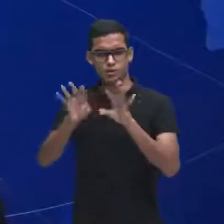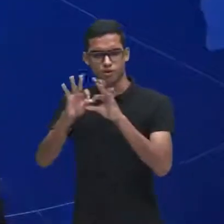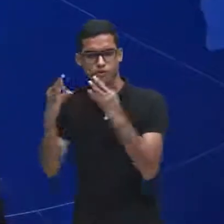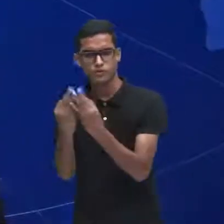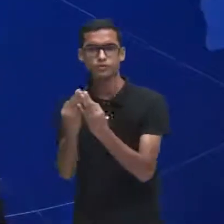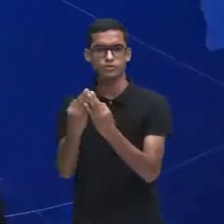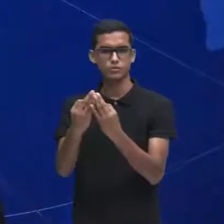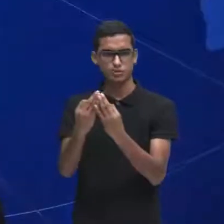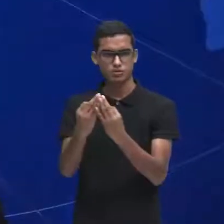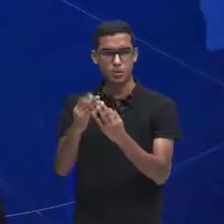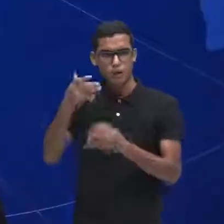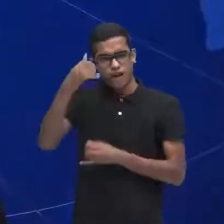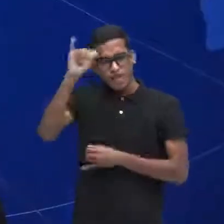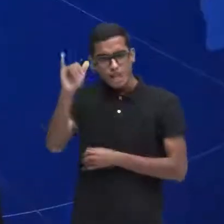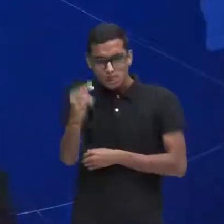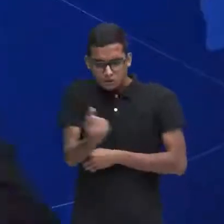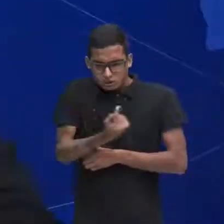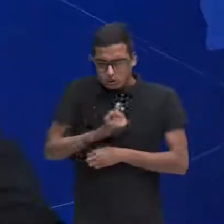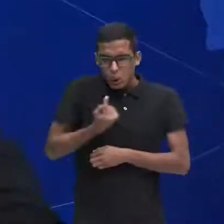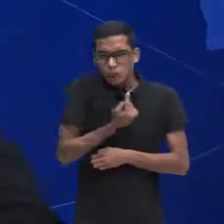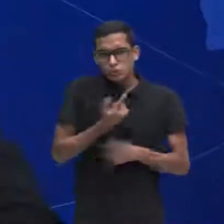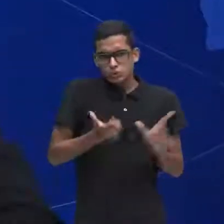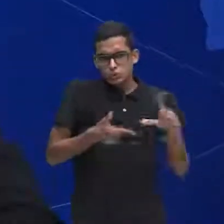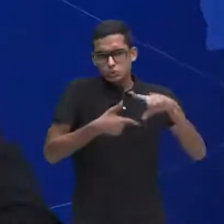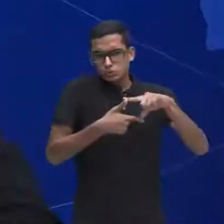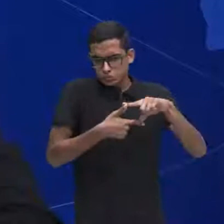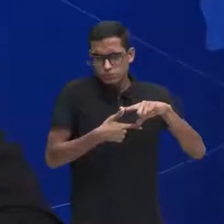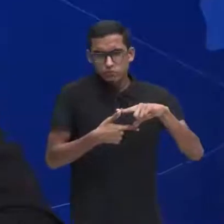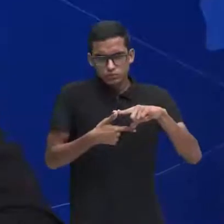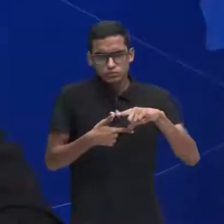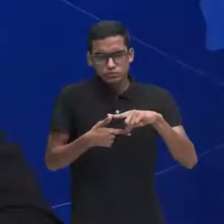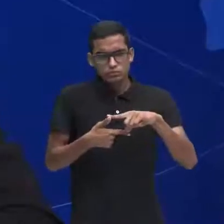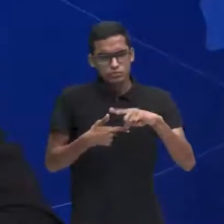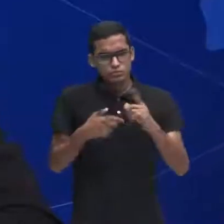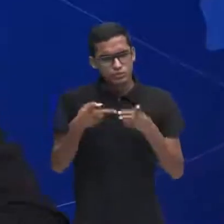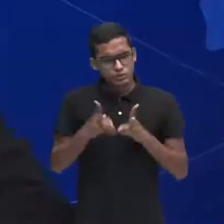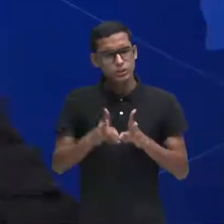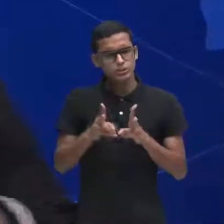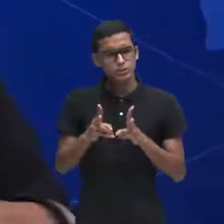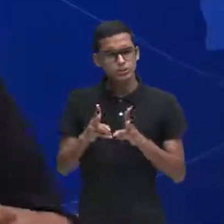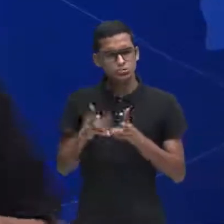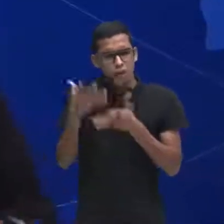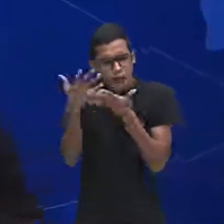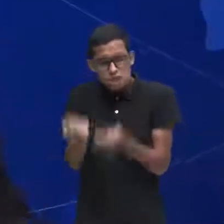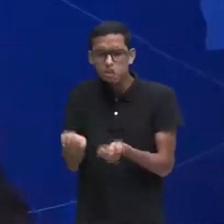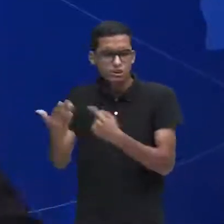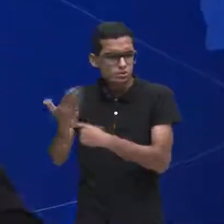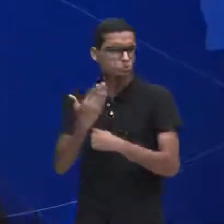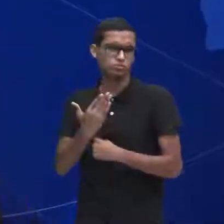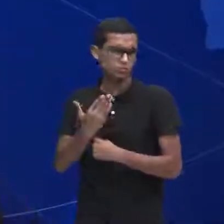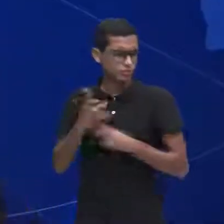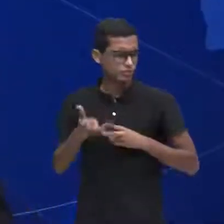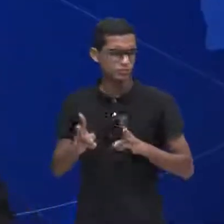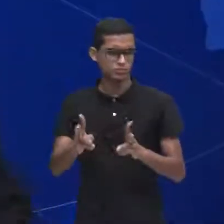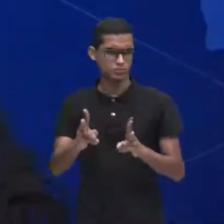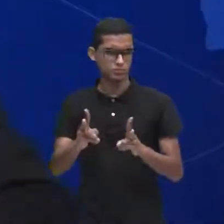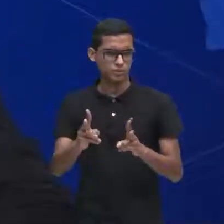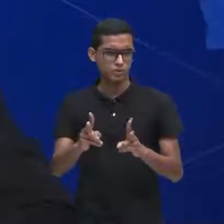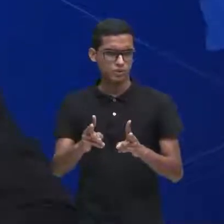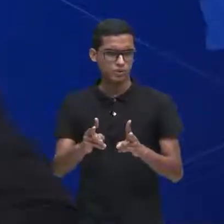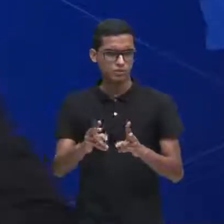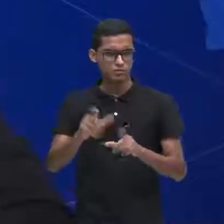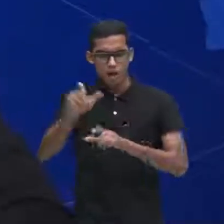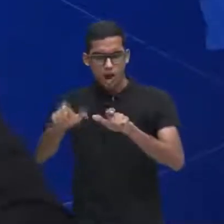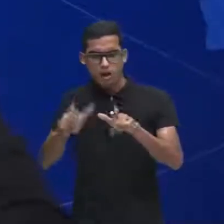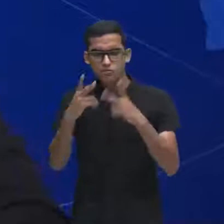só não resguarda a possibilidade de ser ajudado né chega com alguém procura o Afonso o Everton a Renata grita